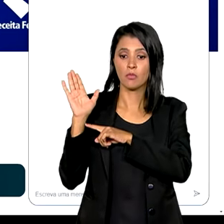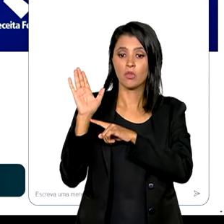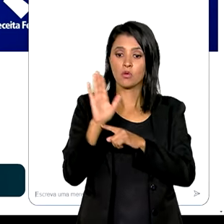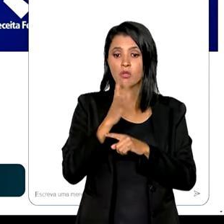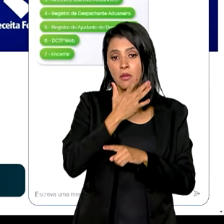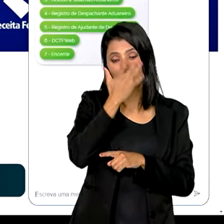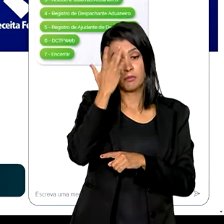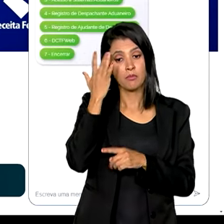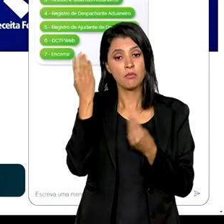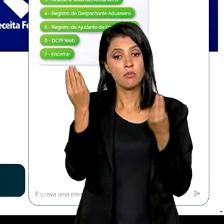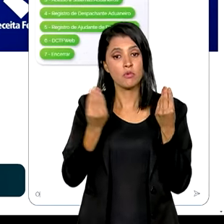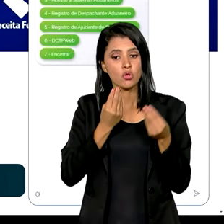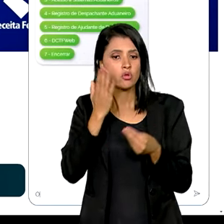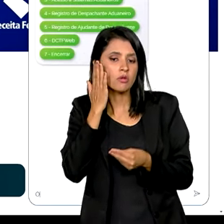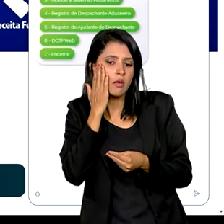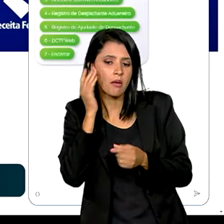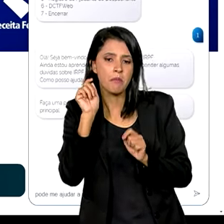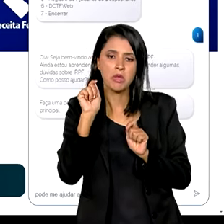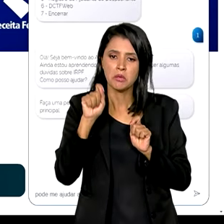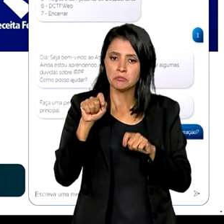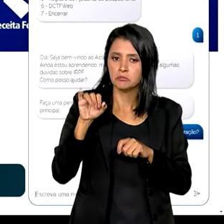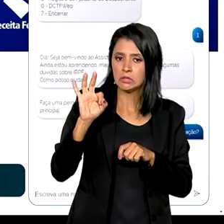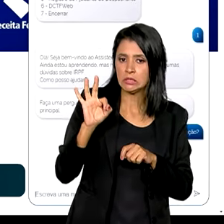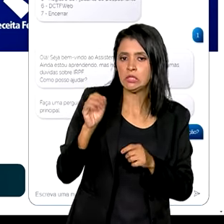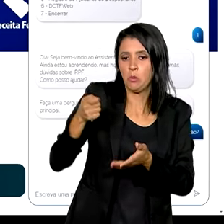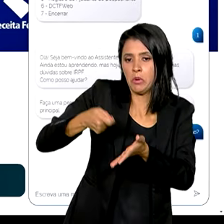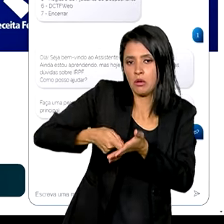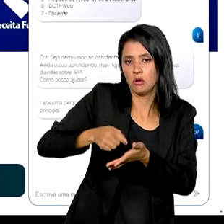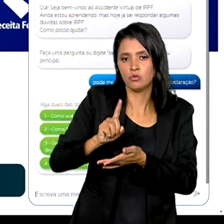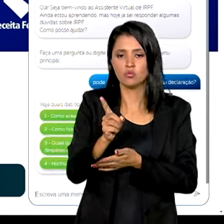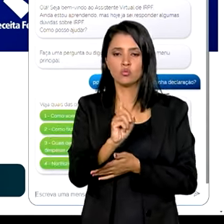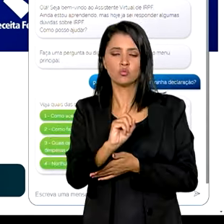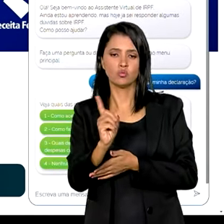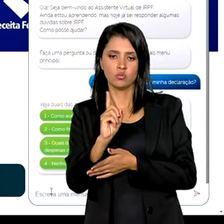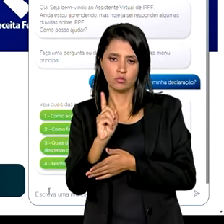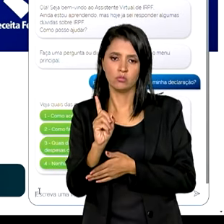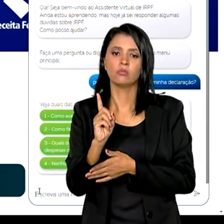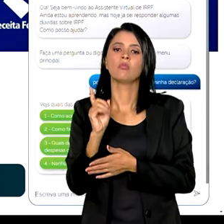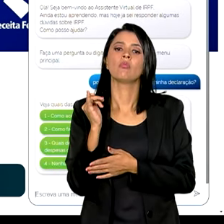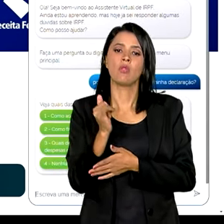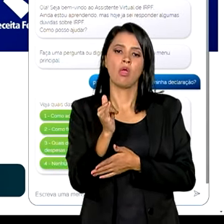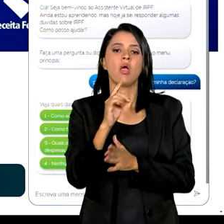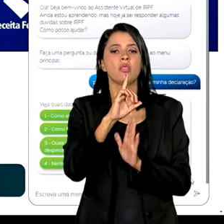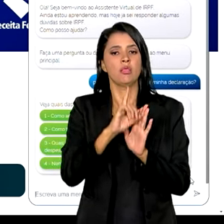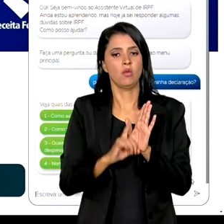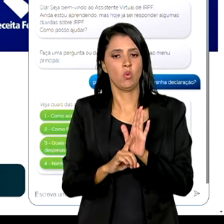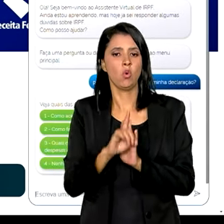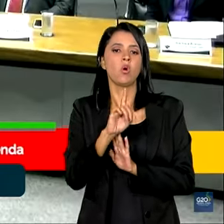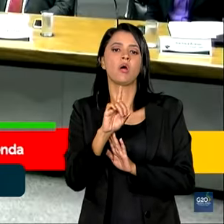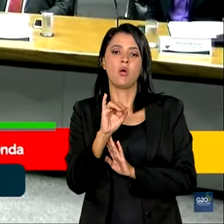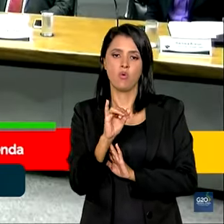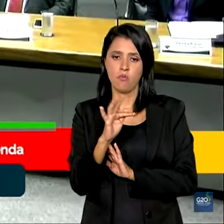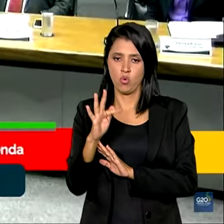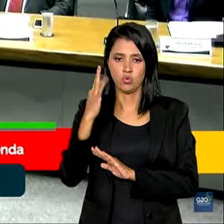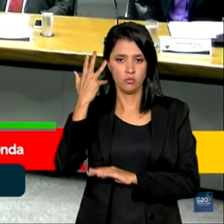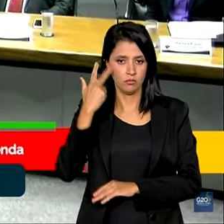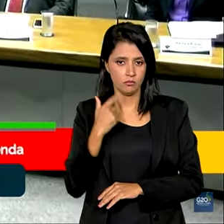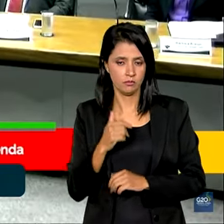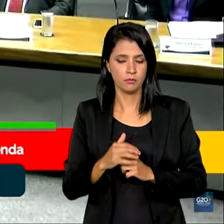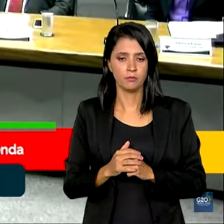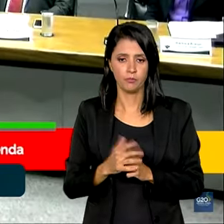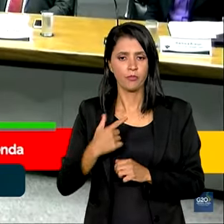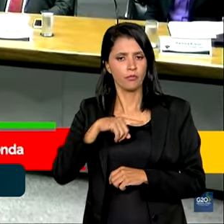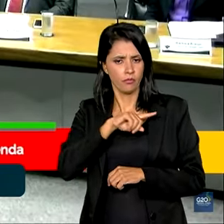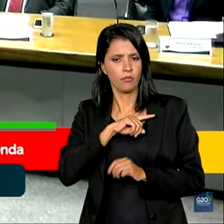os usuários a saberem se estão obrigados ou não a declarar o Imposto de Renda. Nós temos